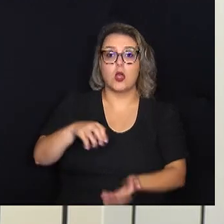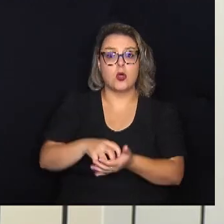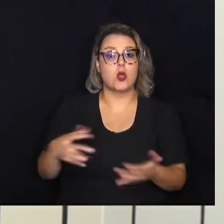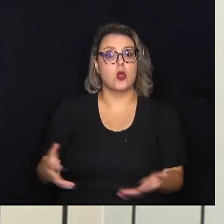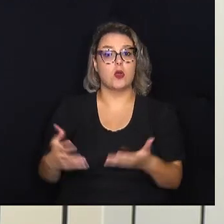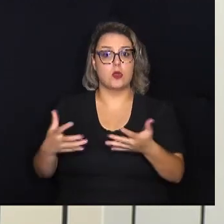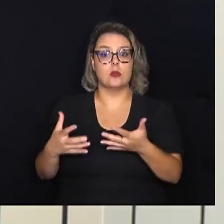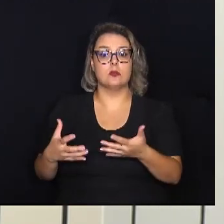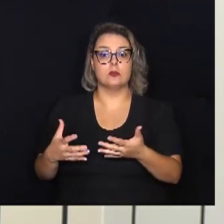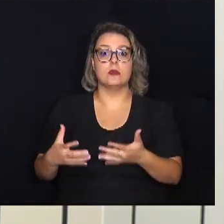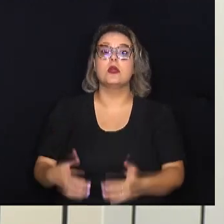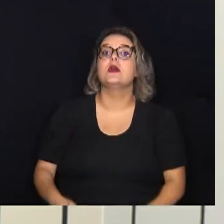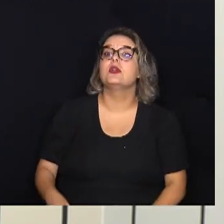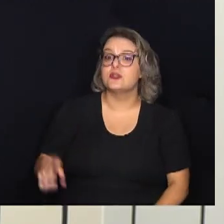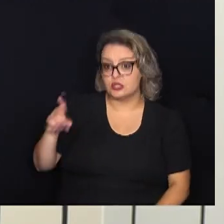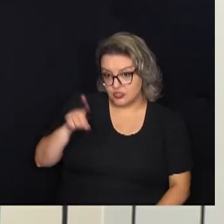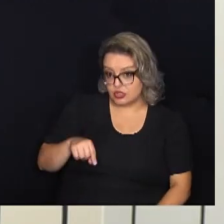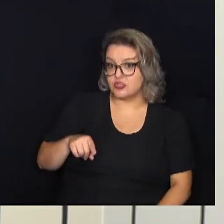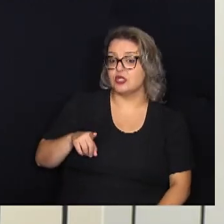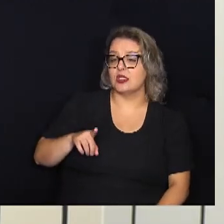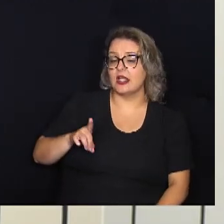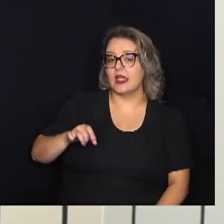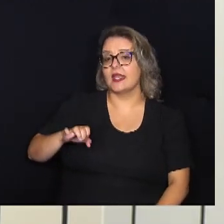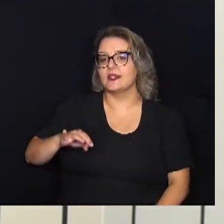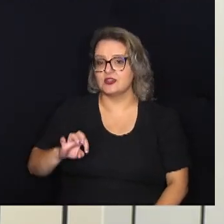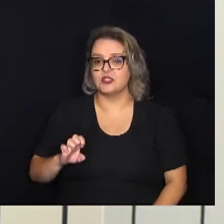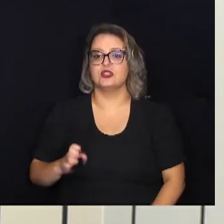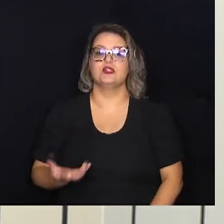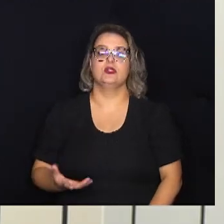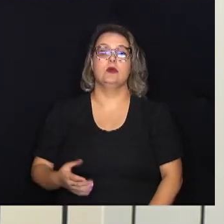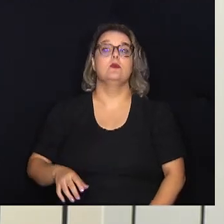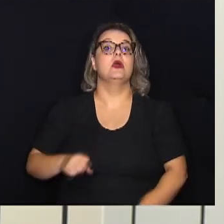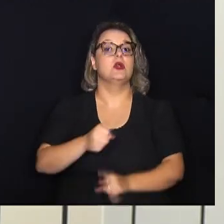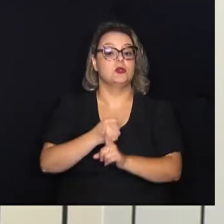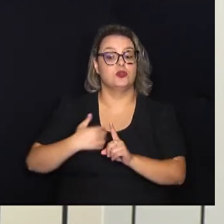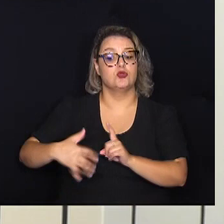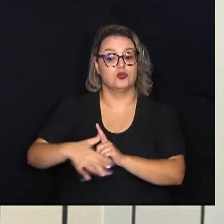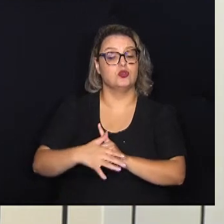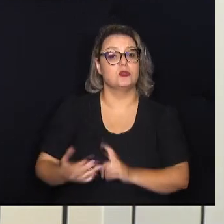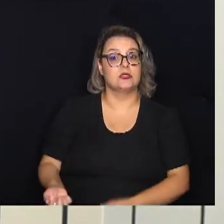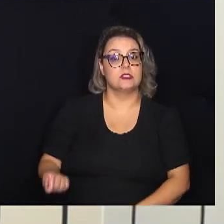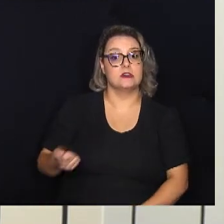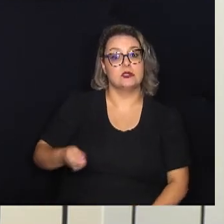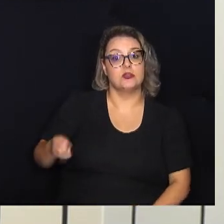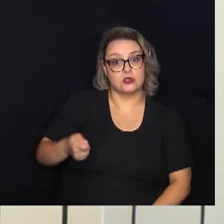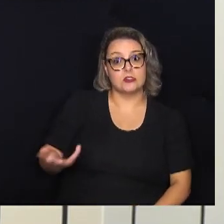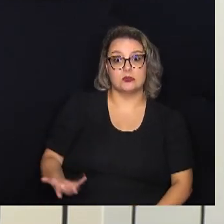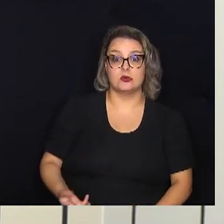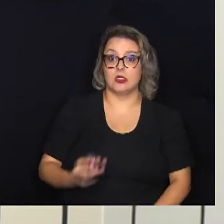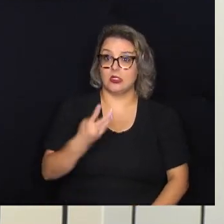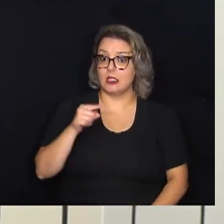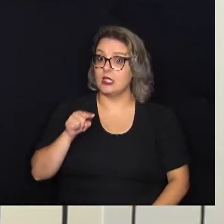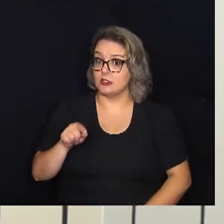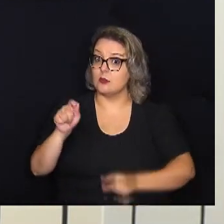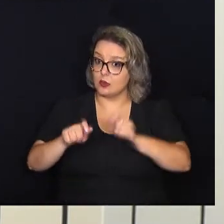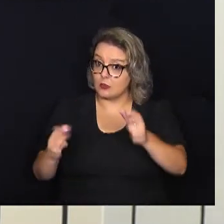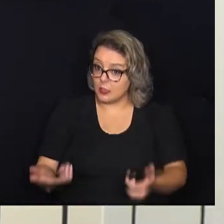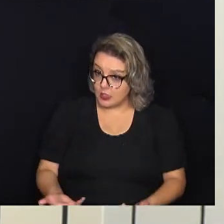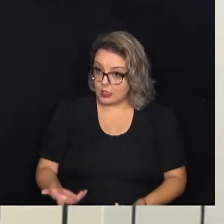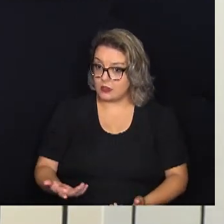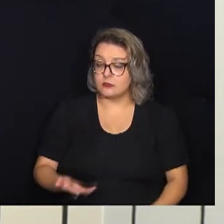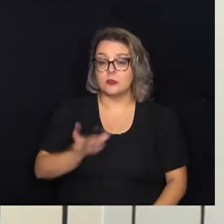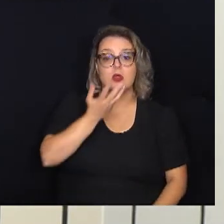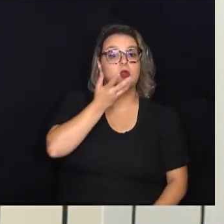Tia e Leide, uma organização da sociedade civil que atende cerca de 3 mil pessoas, entre